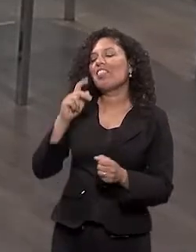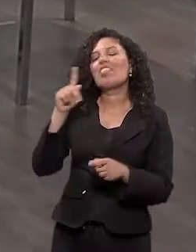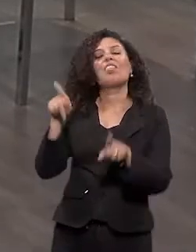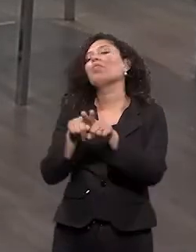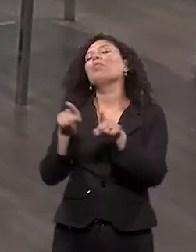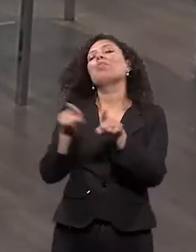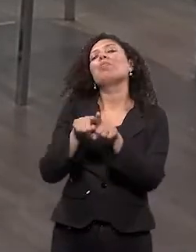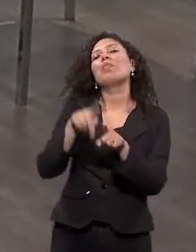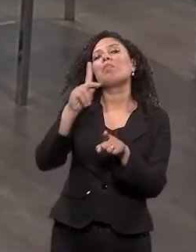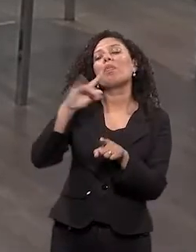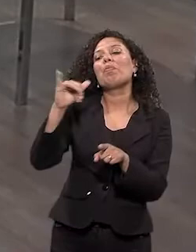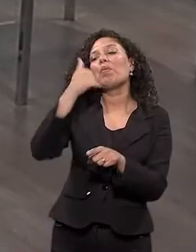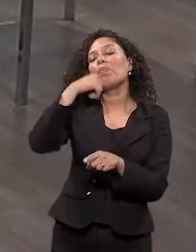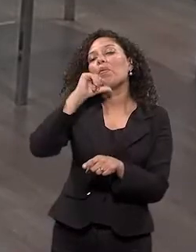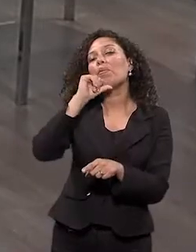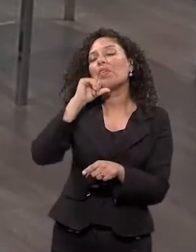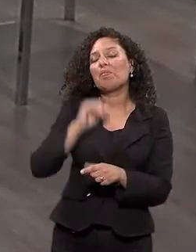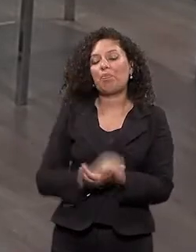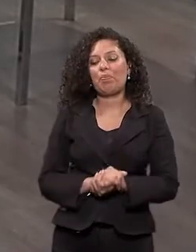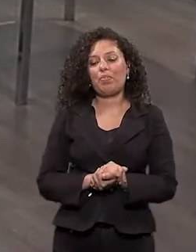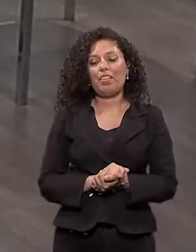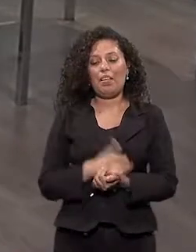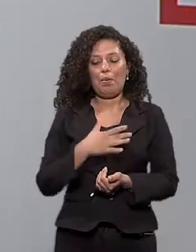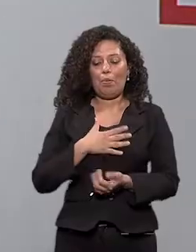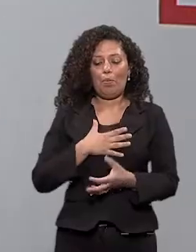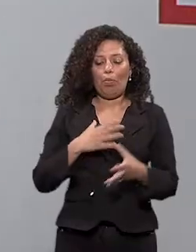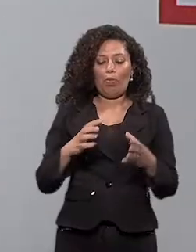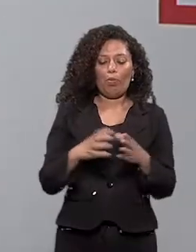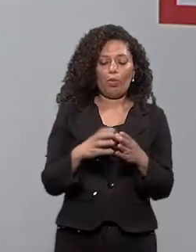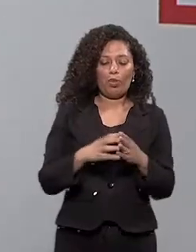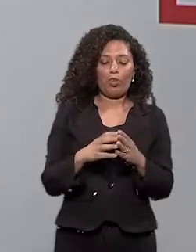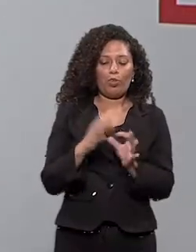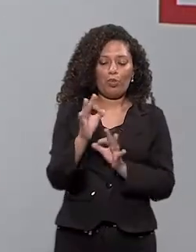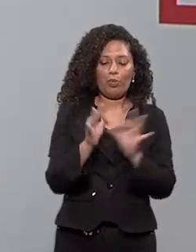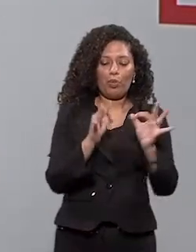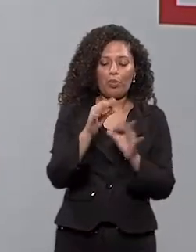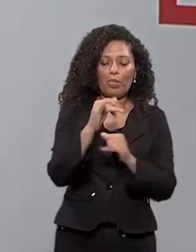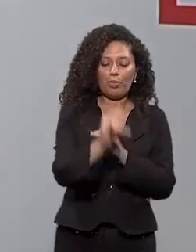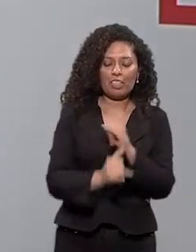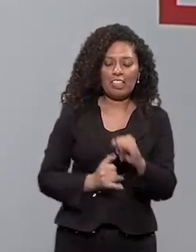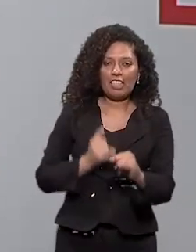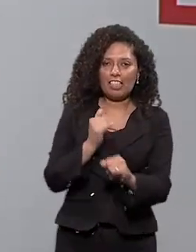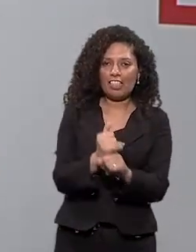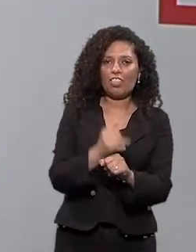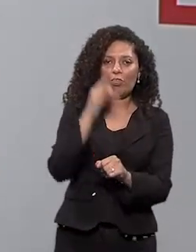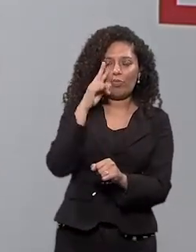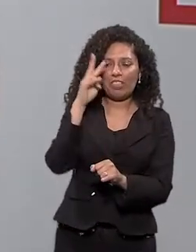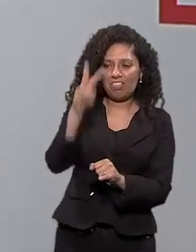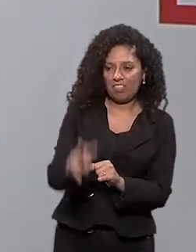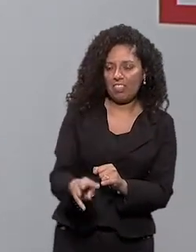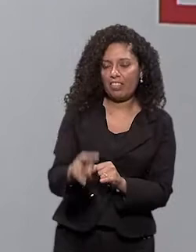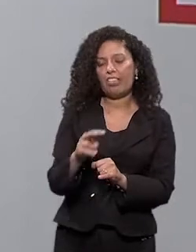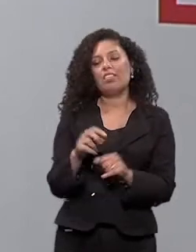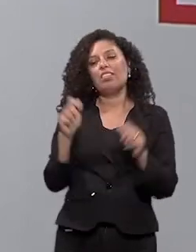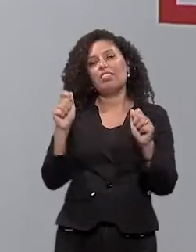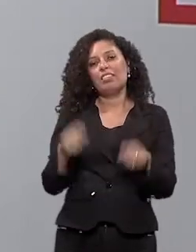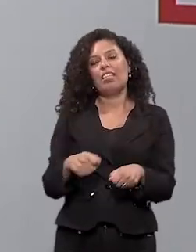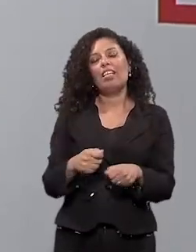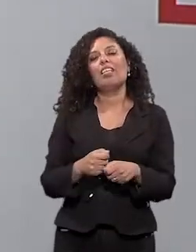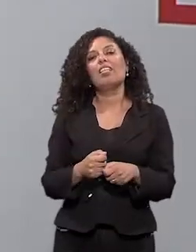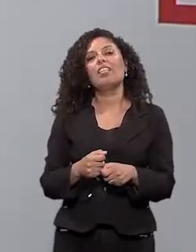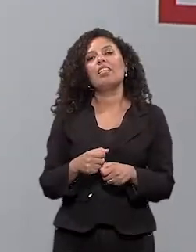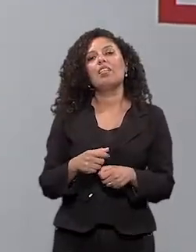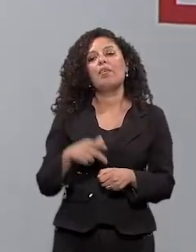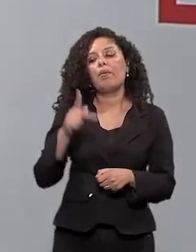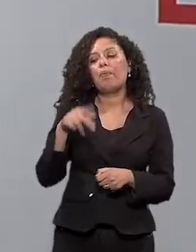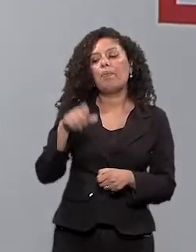Mais loucos ainda. Inclusive, a minha banda, a gente gravou essa música, está lá no YouTube, quem quiser depois procurar lá no canal da banda Pé de